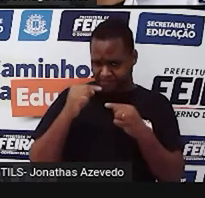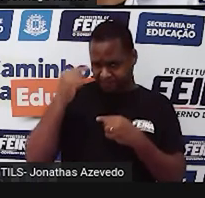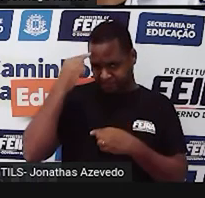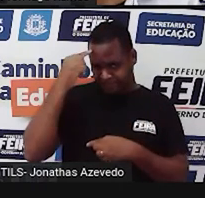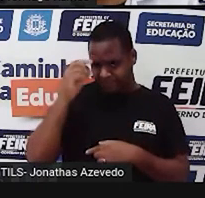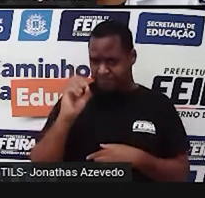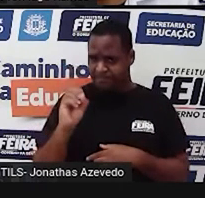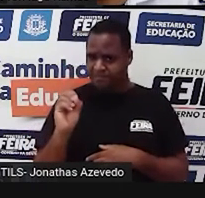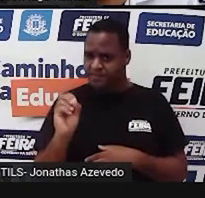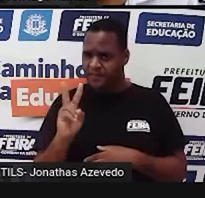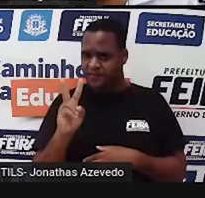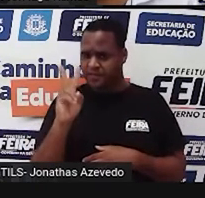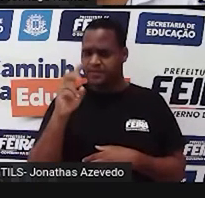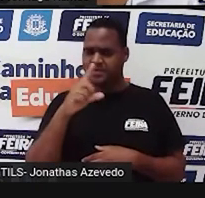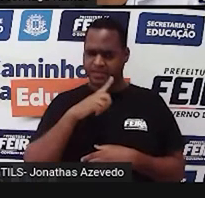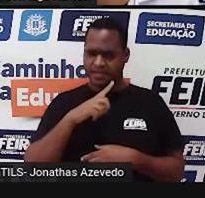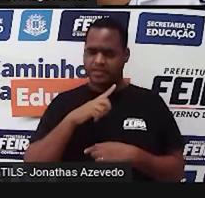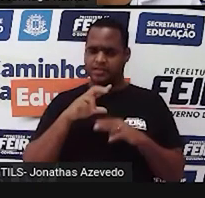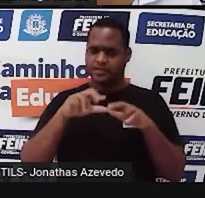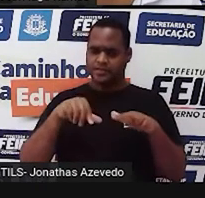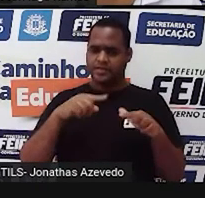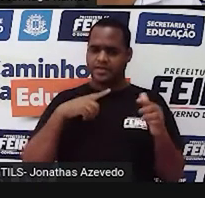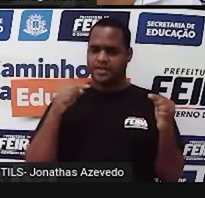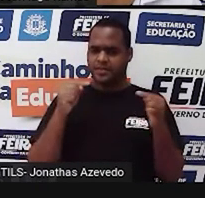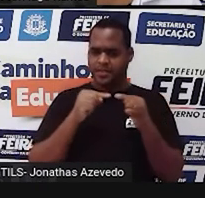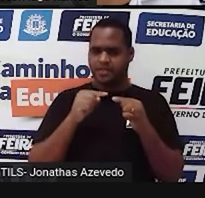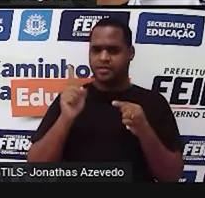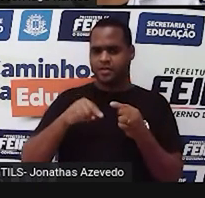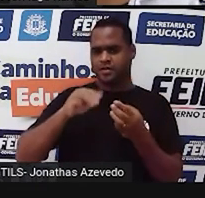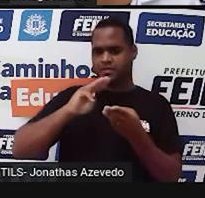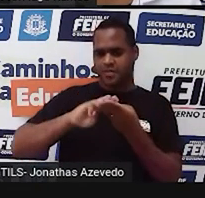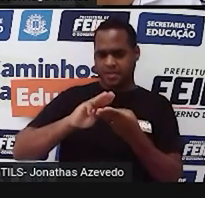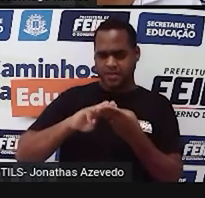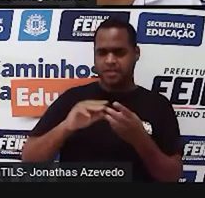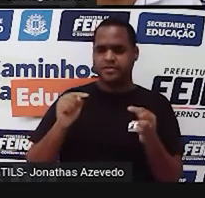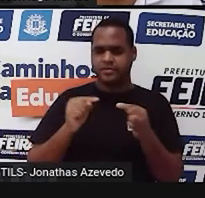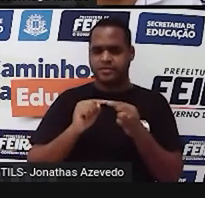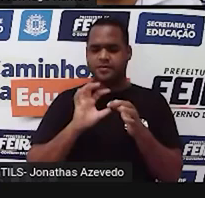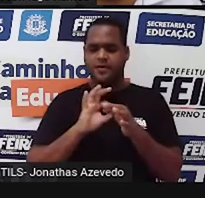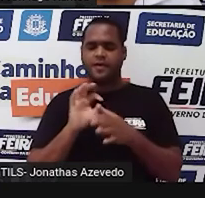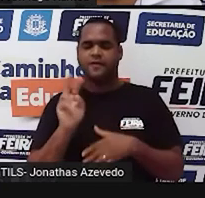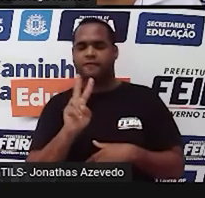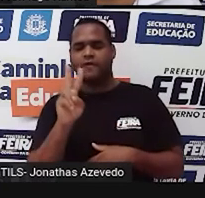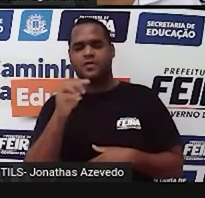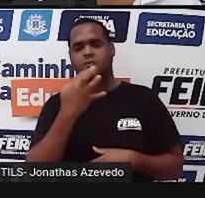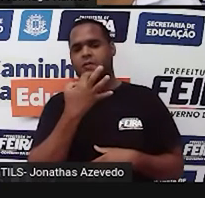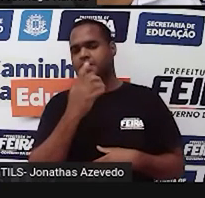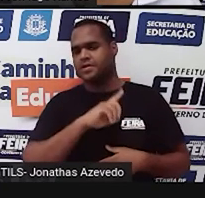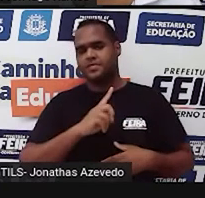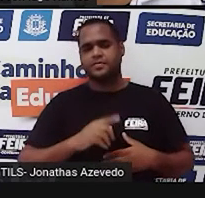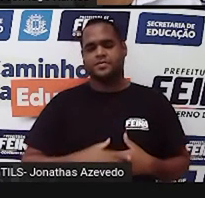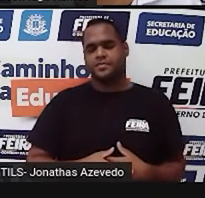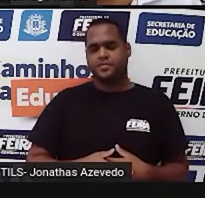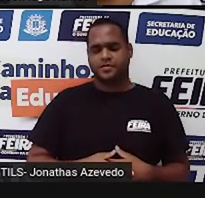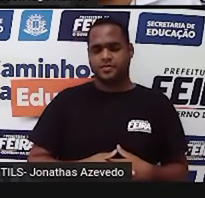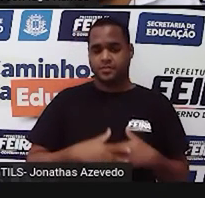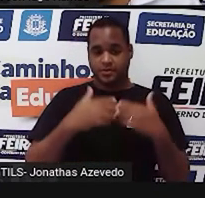situações que envolvem matemática e que têm valores que a gente não conhece,